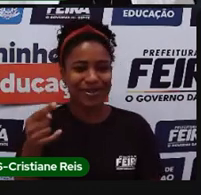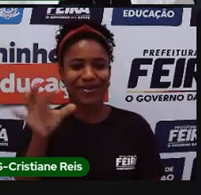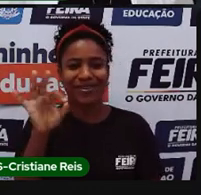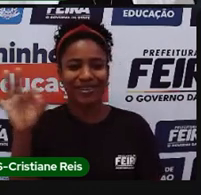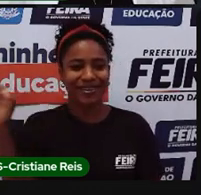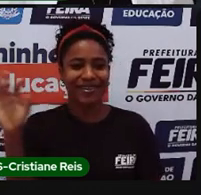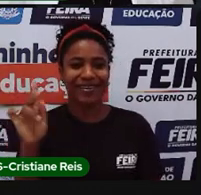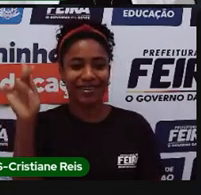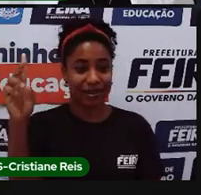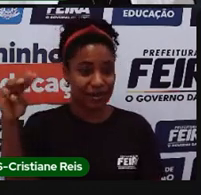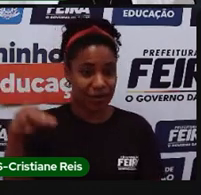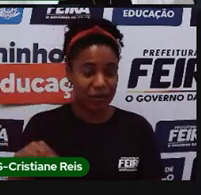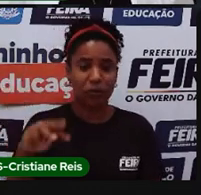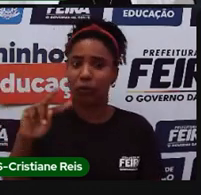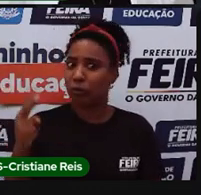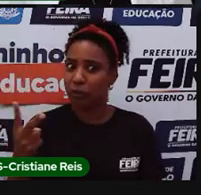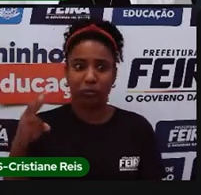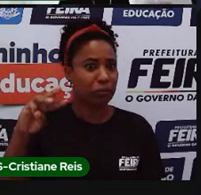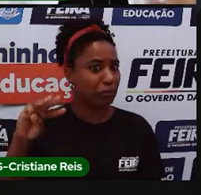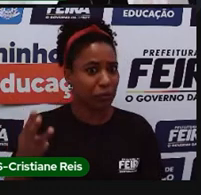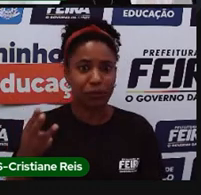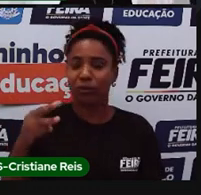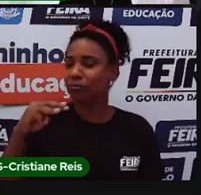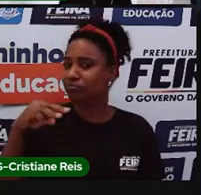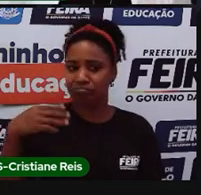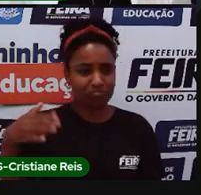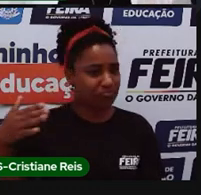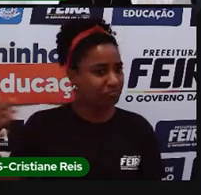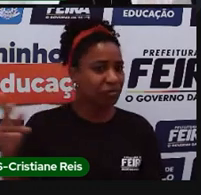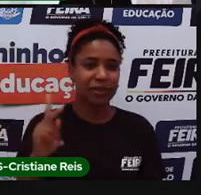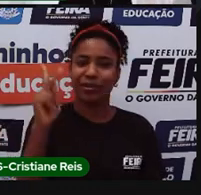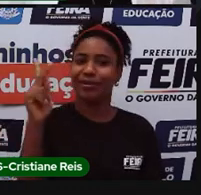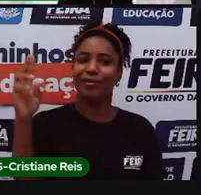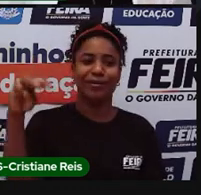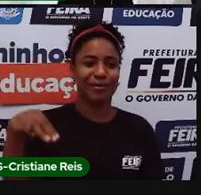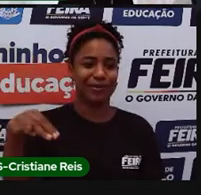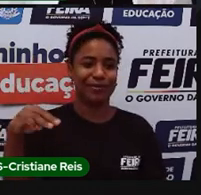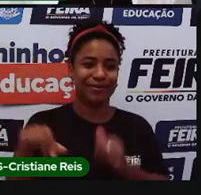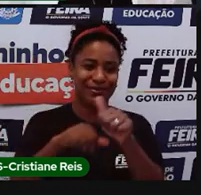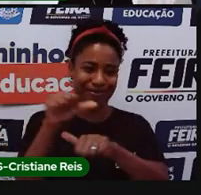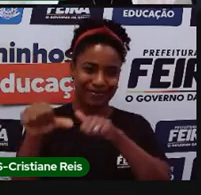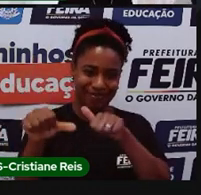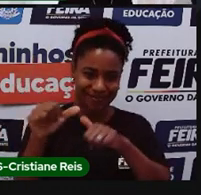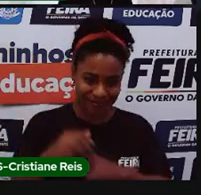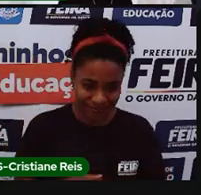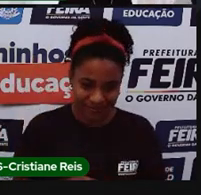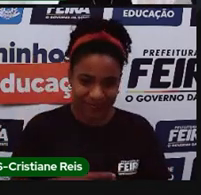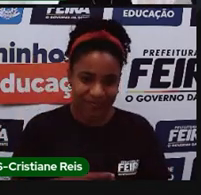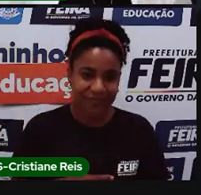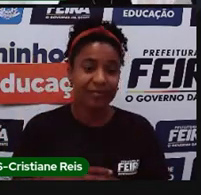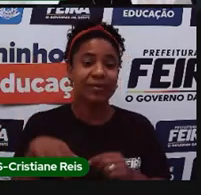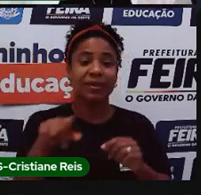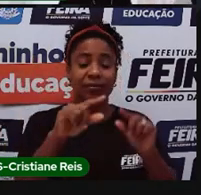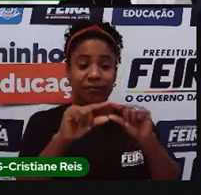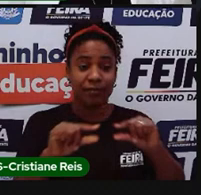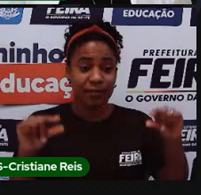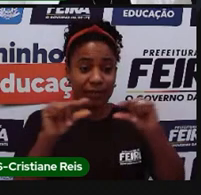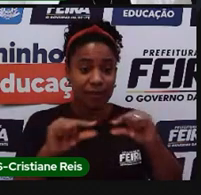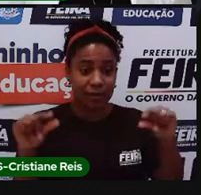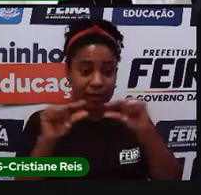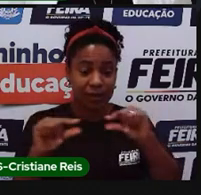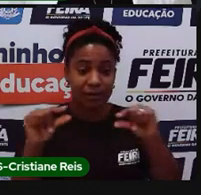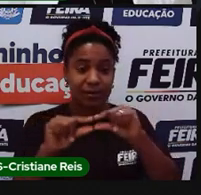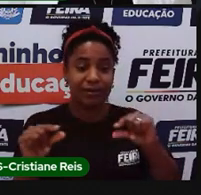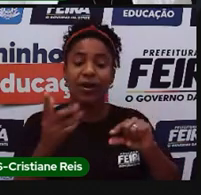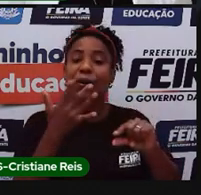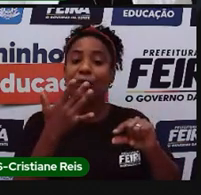E aí, mil e quinhentos, dois mil, dois mil e quinhentos, cada centímetrozinho desse que eu for andando. A legenda, que é que vai explicar tudo que a gente tem lá no